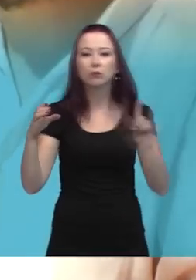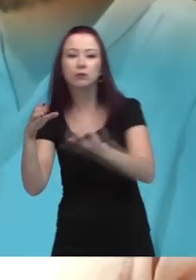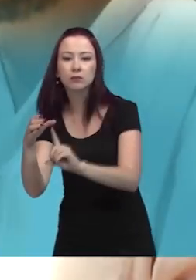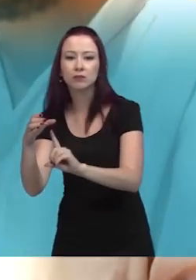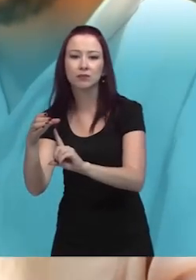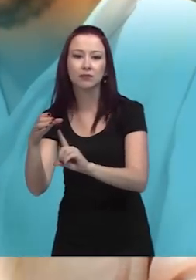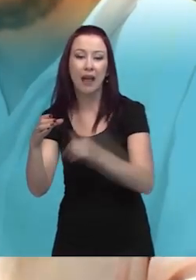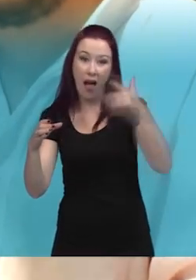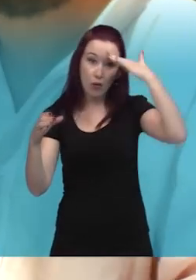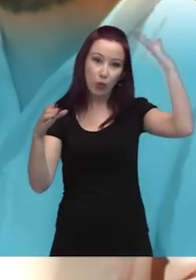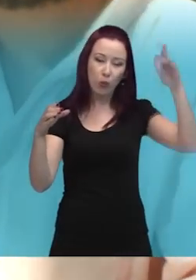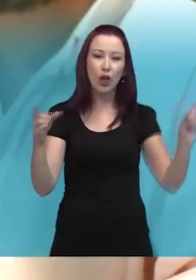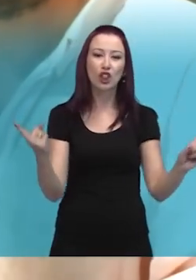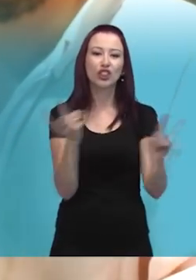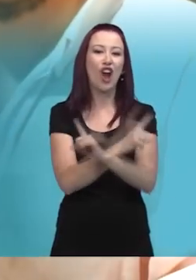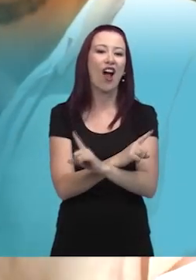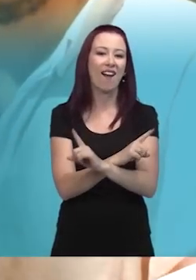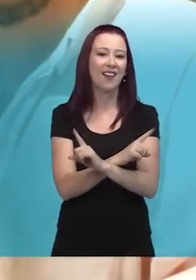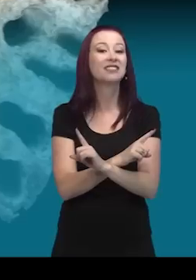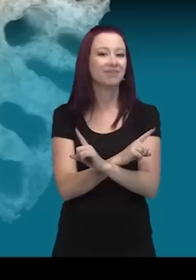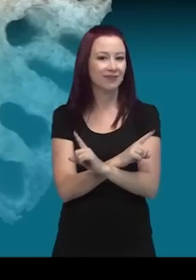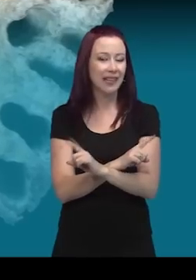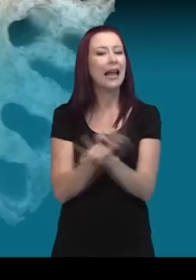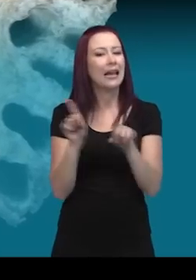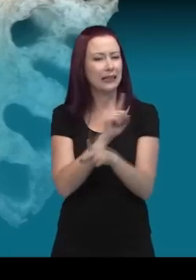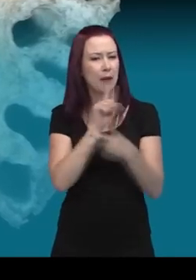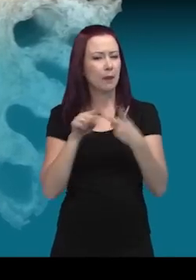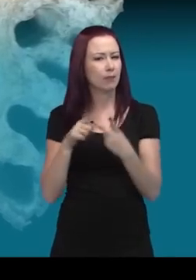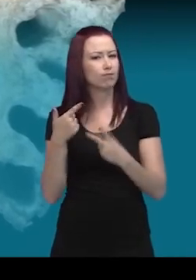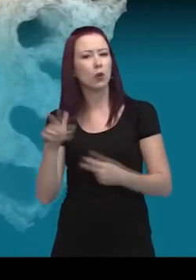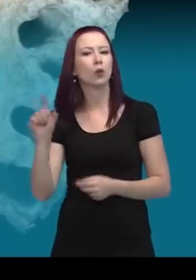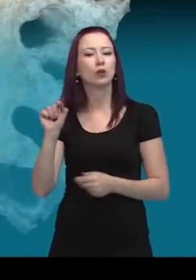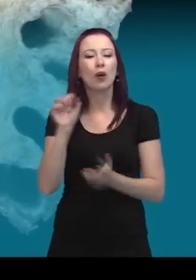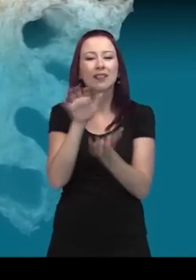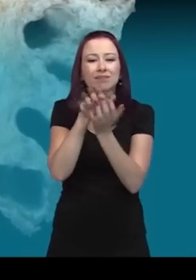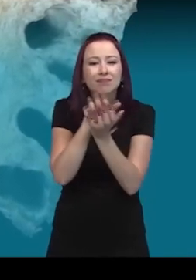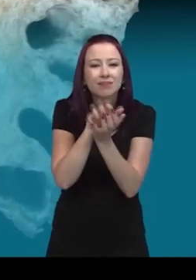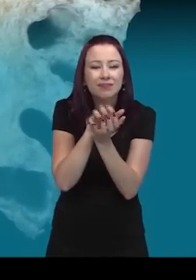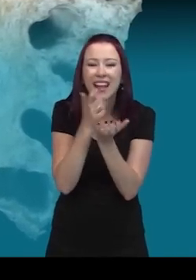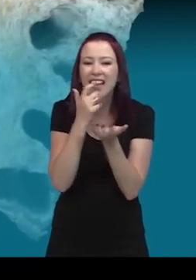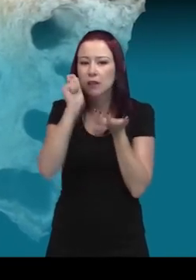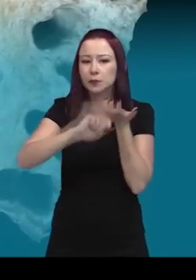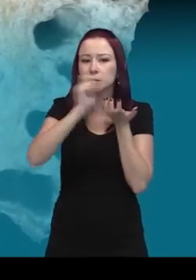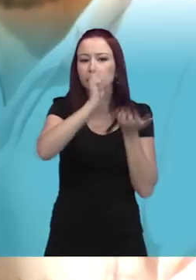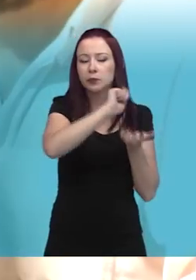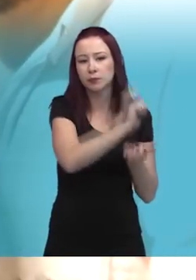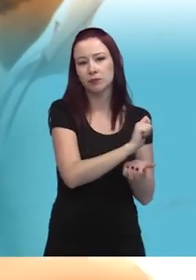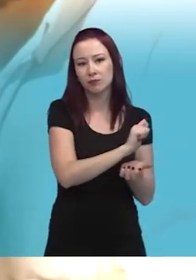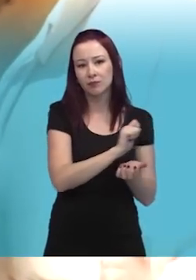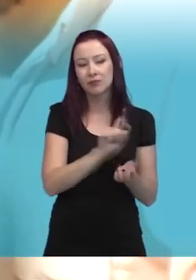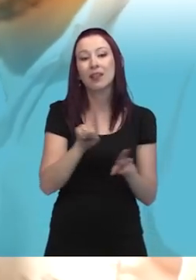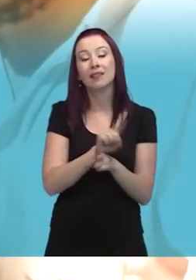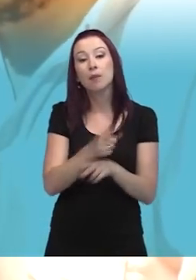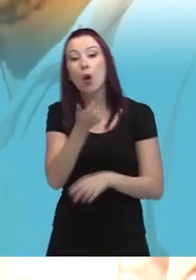Sempre que a gente encontra um crânio em contexto secundarizado, ele está sem os dentes. Então, os dentes eram retirados antes do enterramento. E,